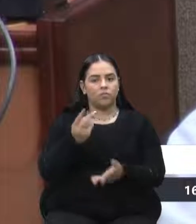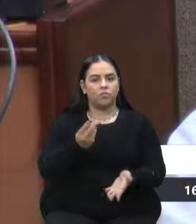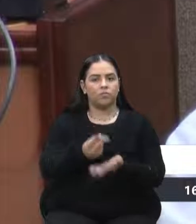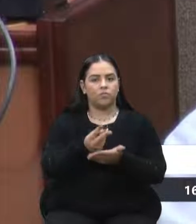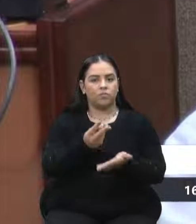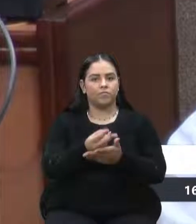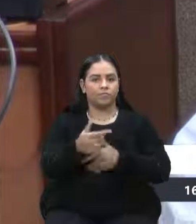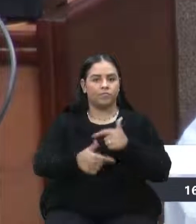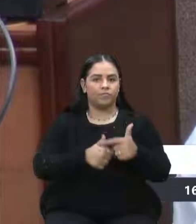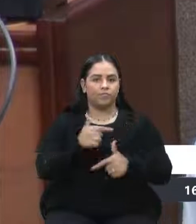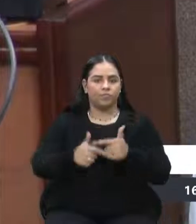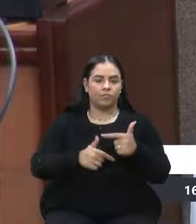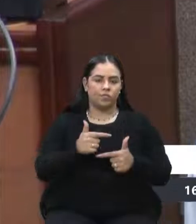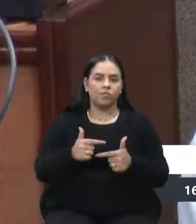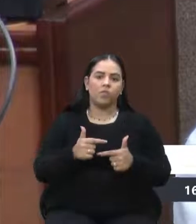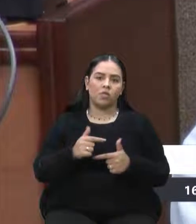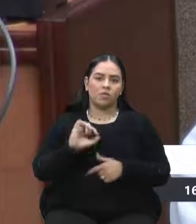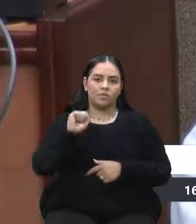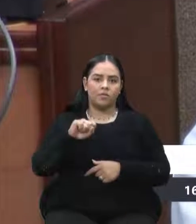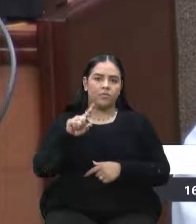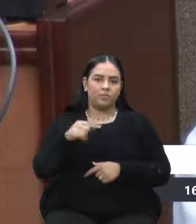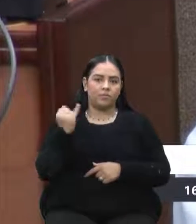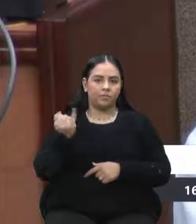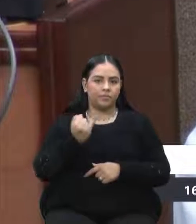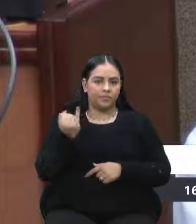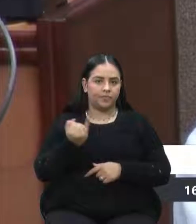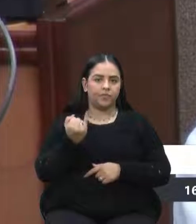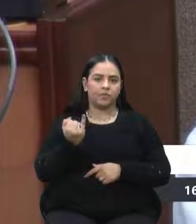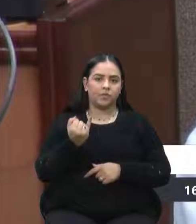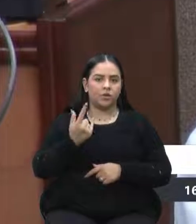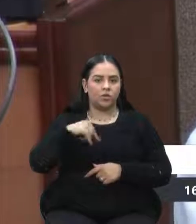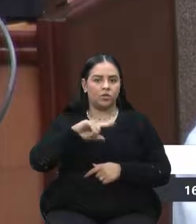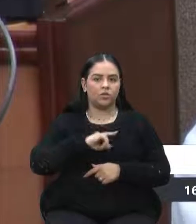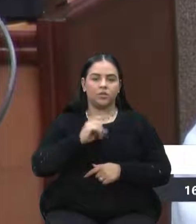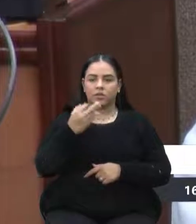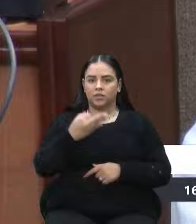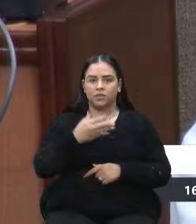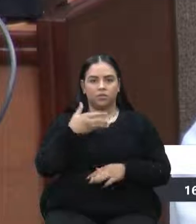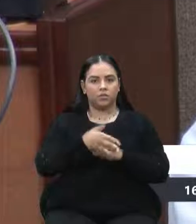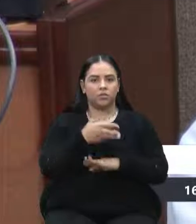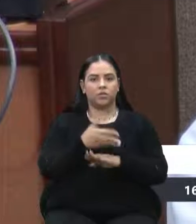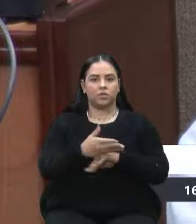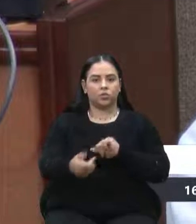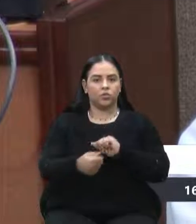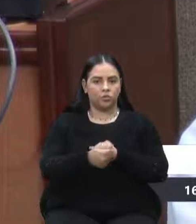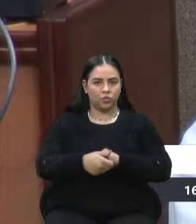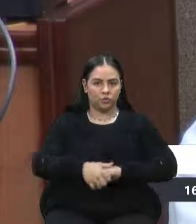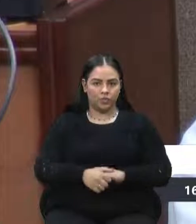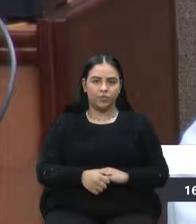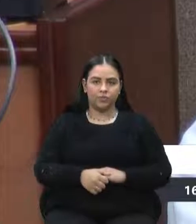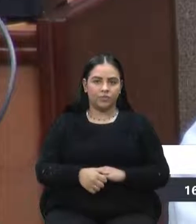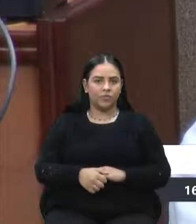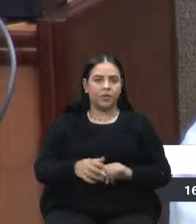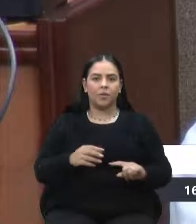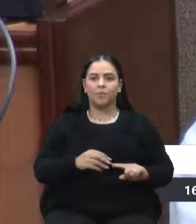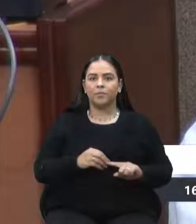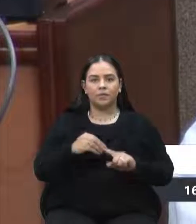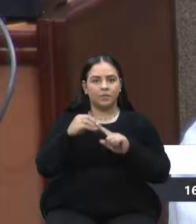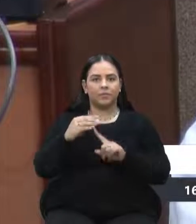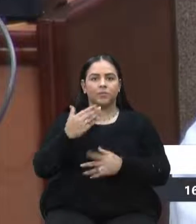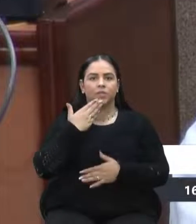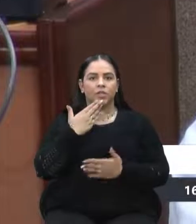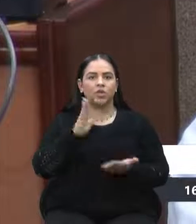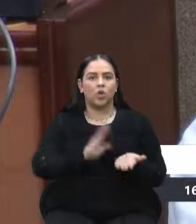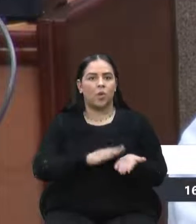e eu acho que é importante, sim, essa audiência pública. Com certeza estaremos participando, dando a nossa contribuição e, principalmente, cobrando